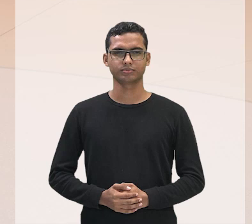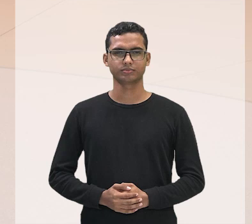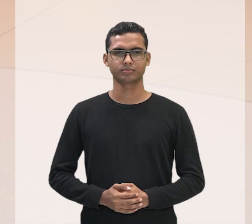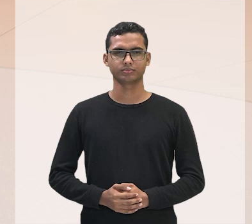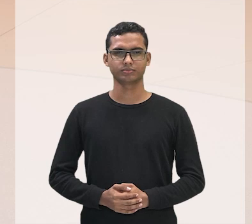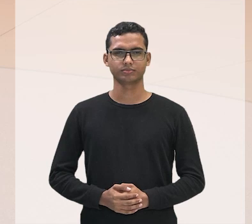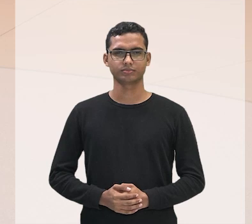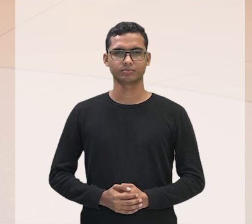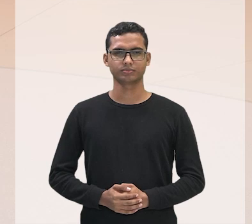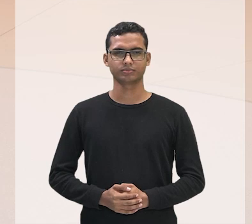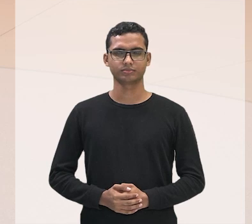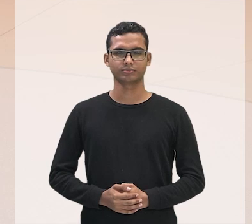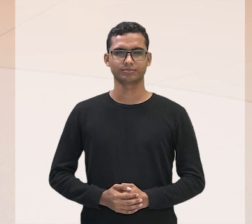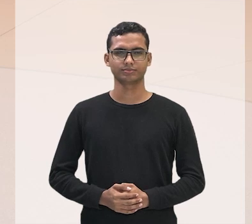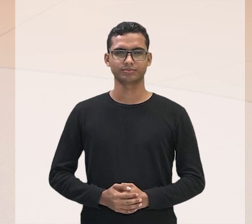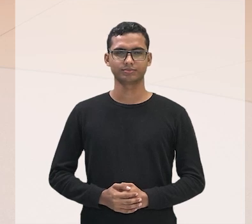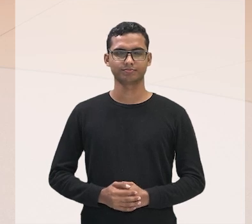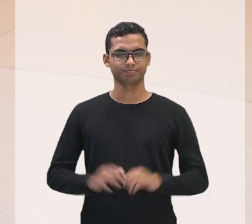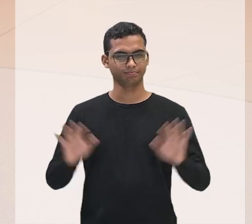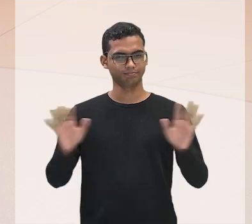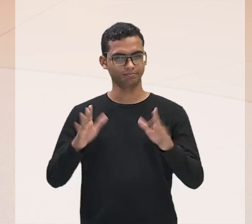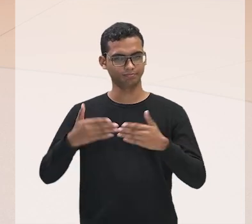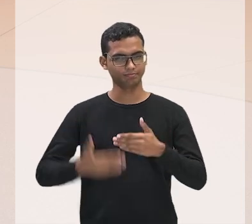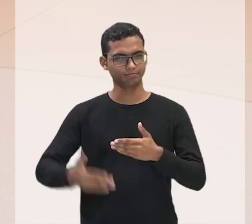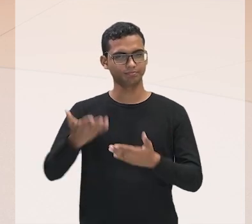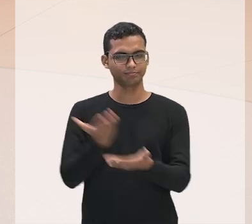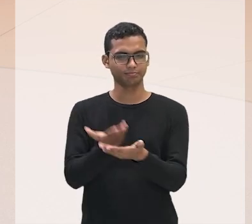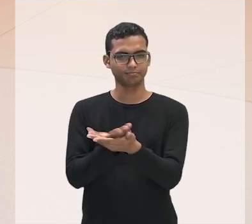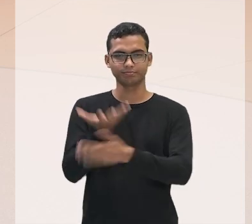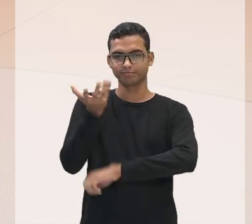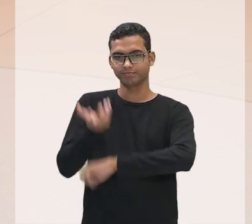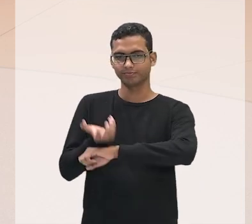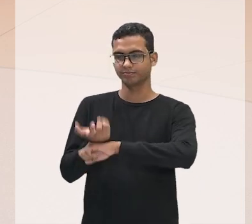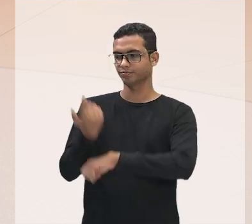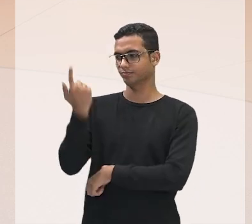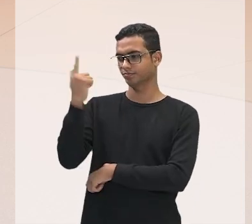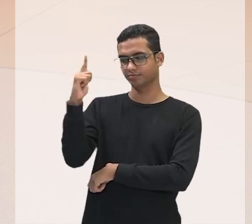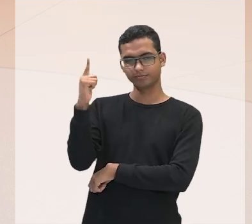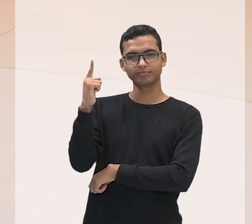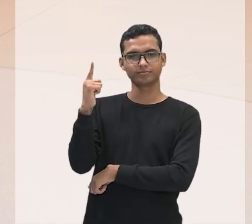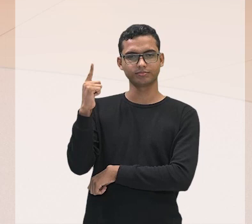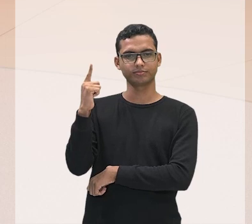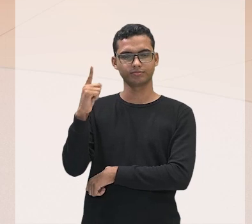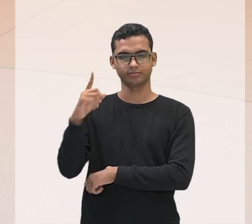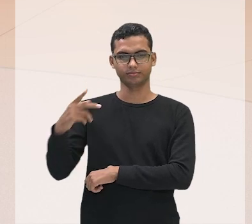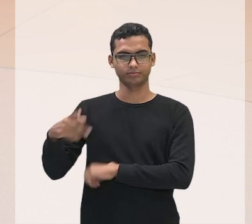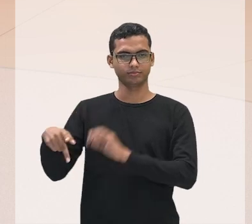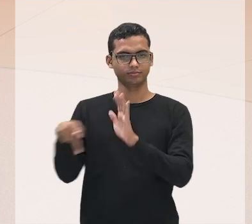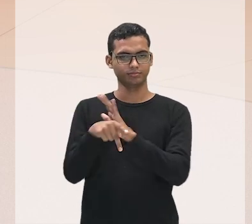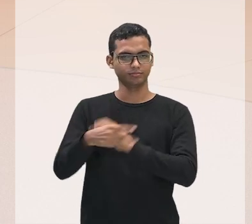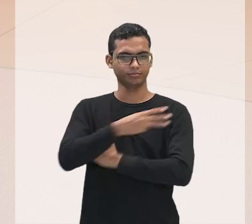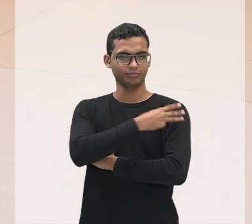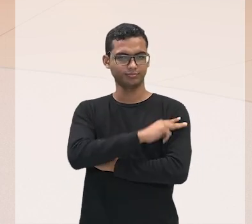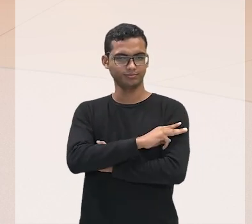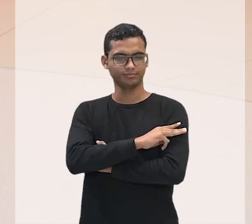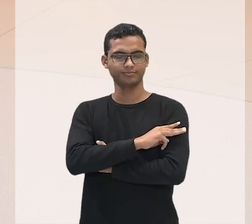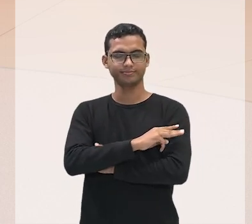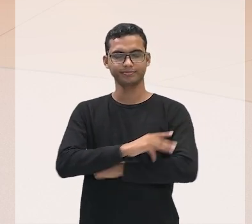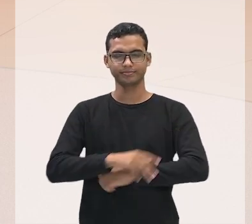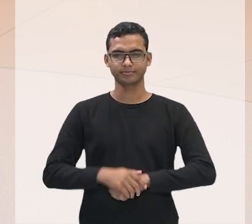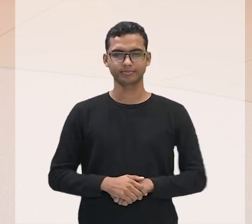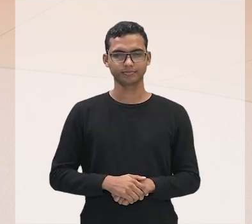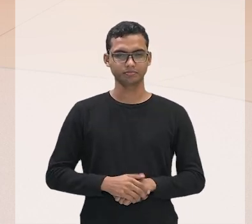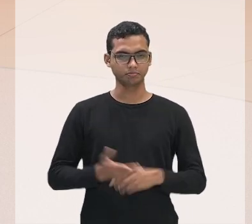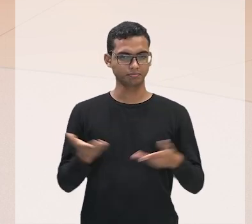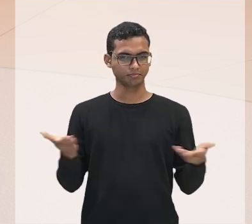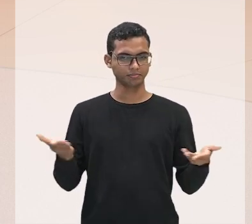Muito bem, pessoal! Vamos continuar nossas aulas de Geografia aqui na nossa terceira série do Ensino Médio. Nós estamos na unidade